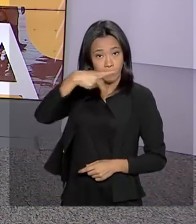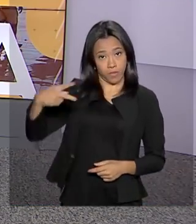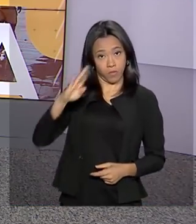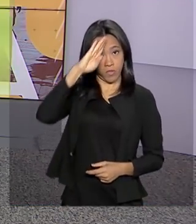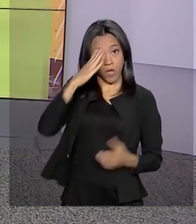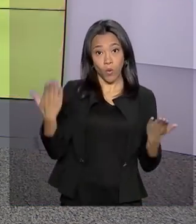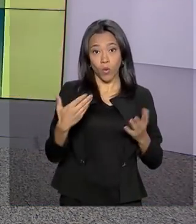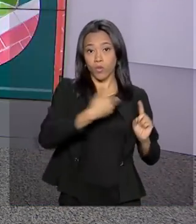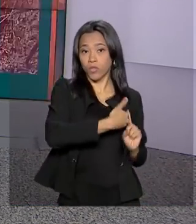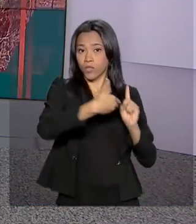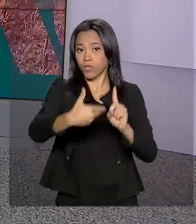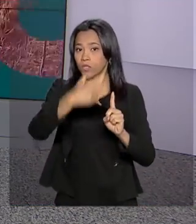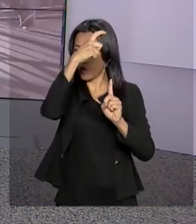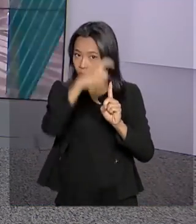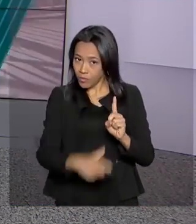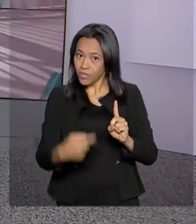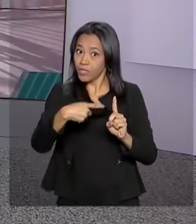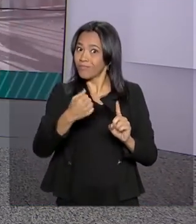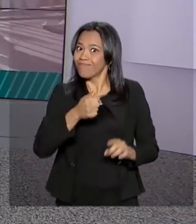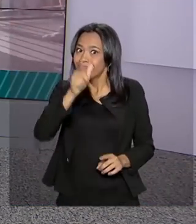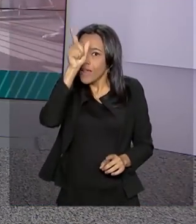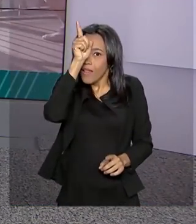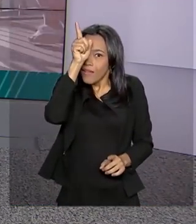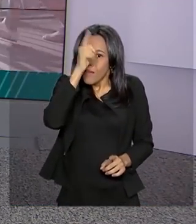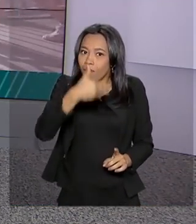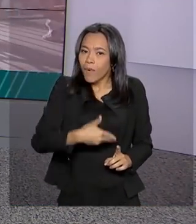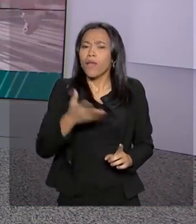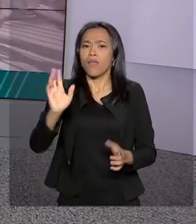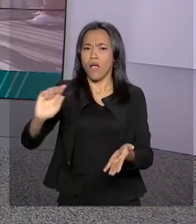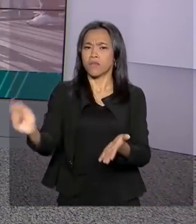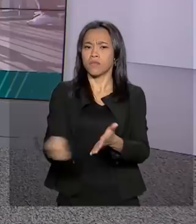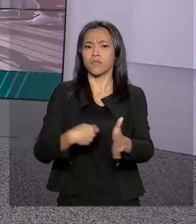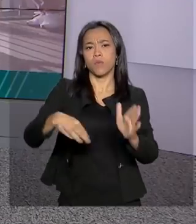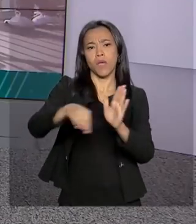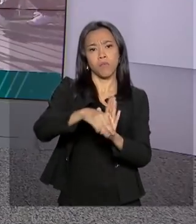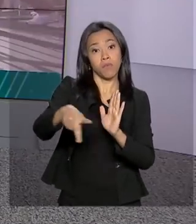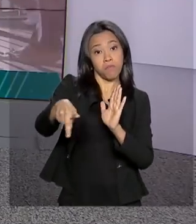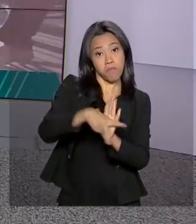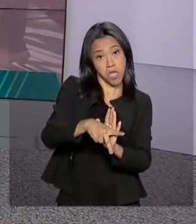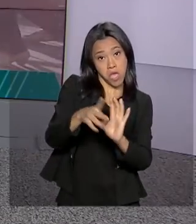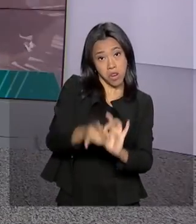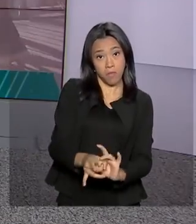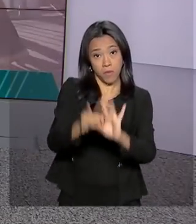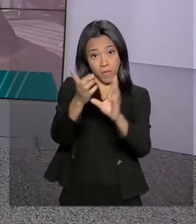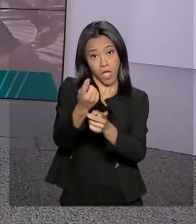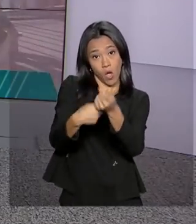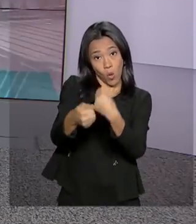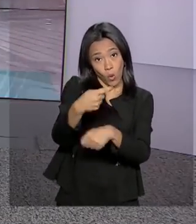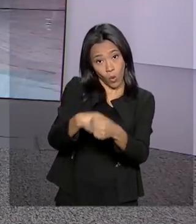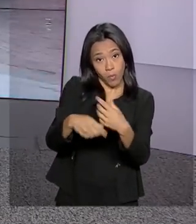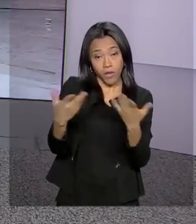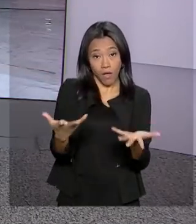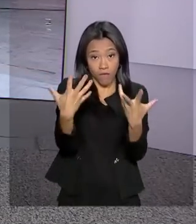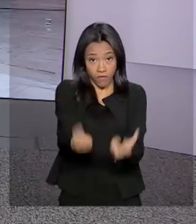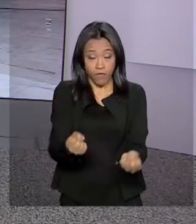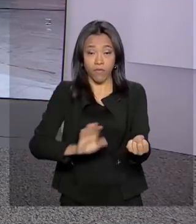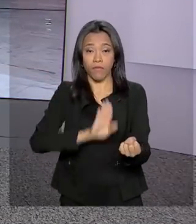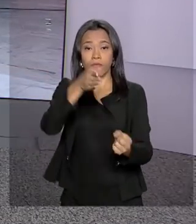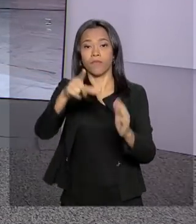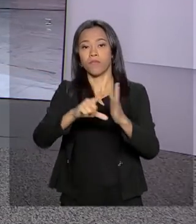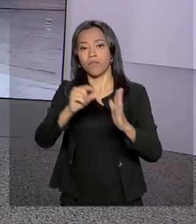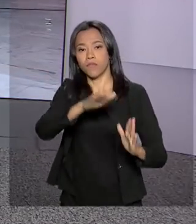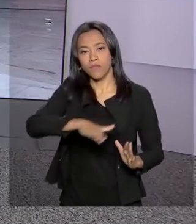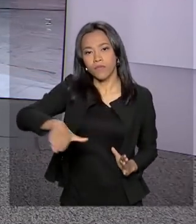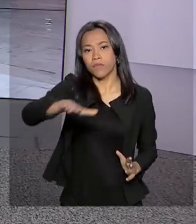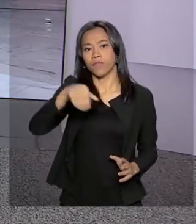hoje o ministro das Relações Externas da Alemanha e assina a medida provisória da liberdade econômica. Vamos então até o Palácio do Planalto conversar